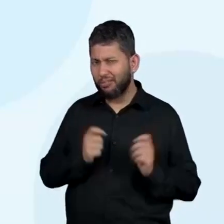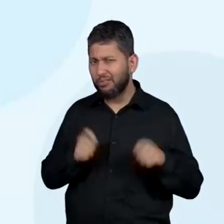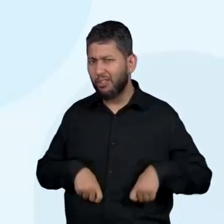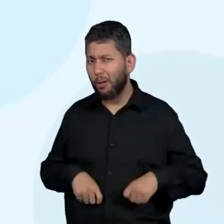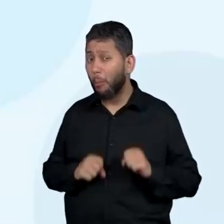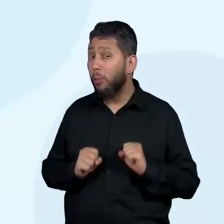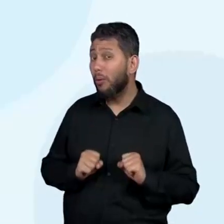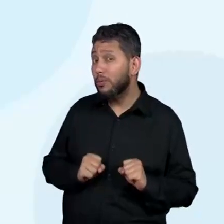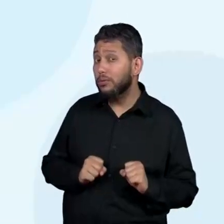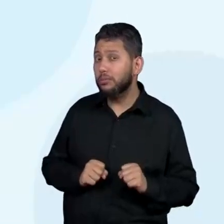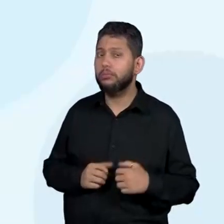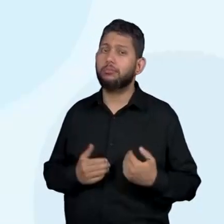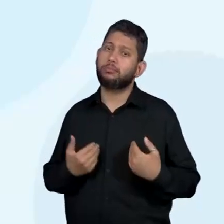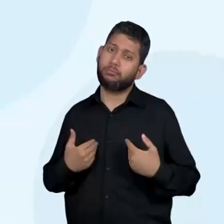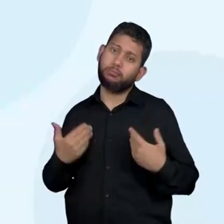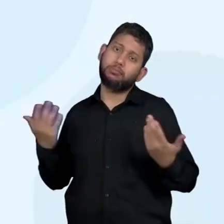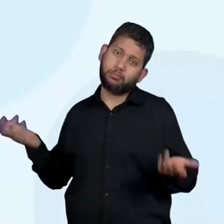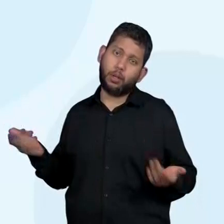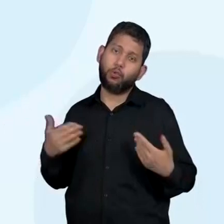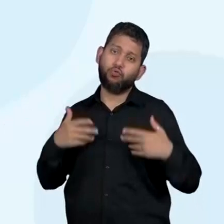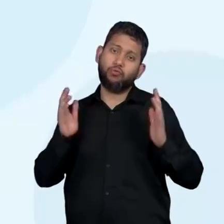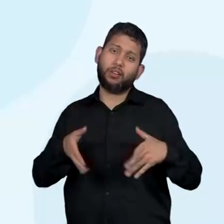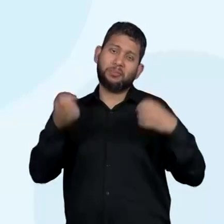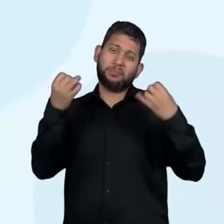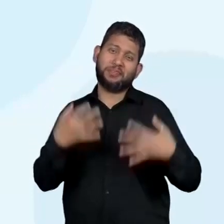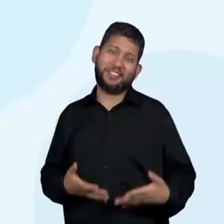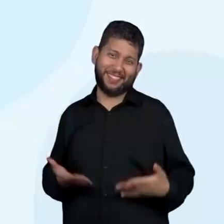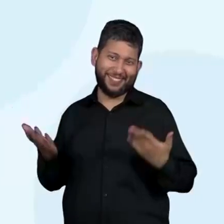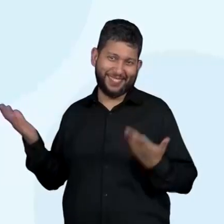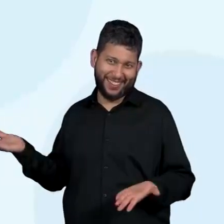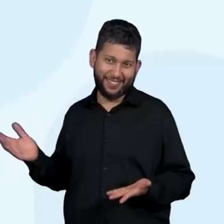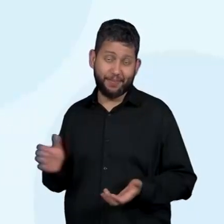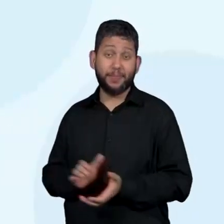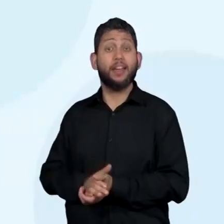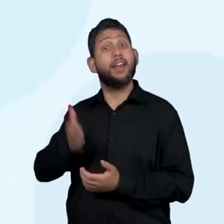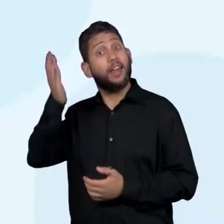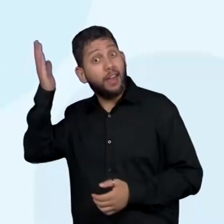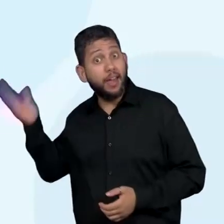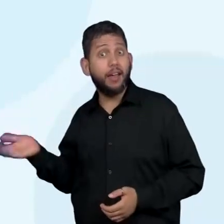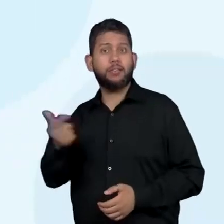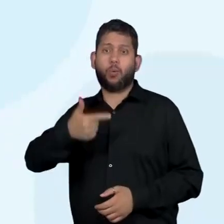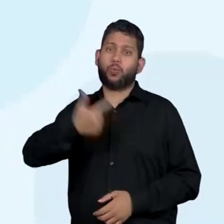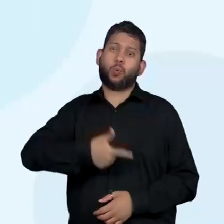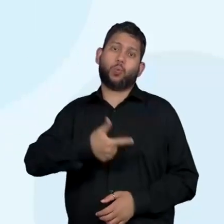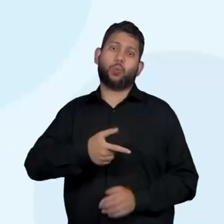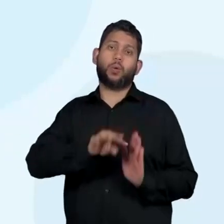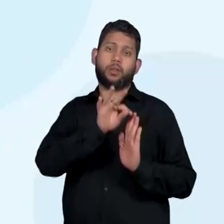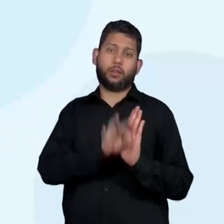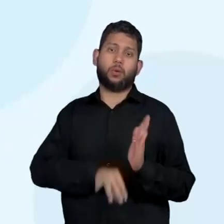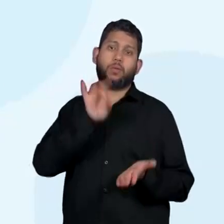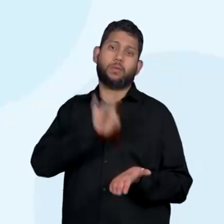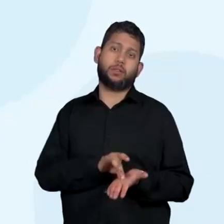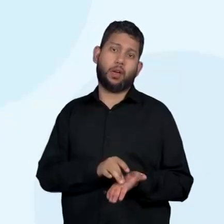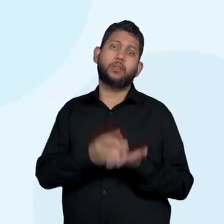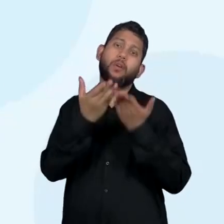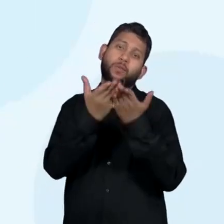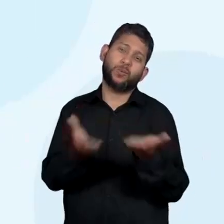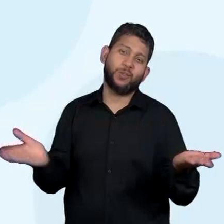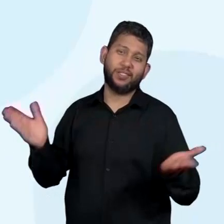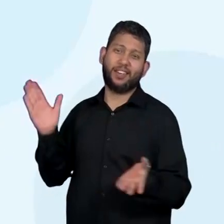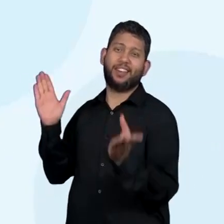explicações, então isso será com vocês. A gente tem a mesma reflexão com a segunda, que é